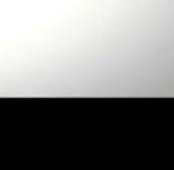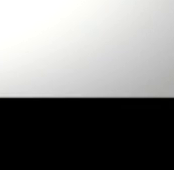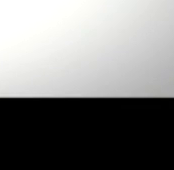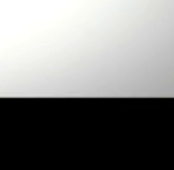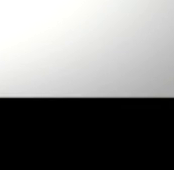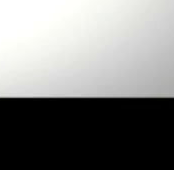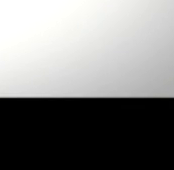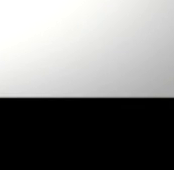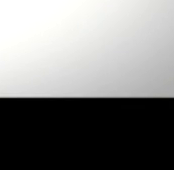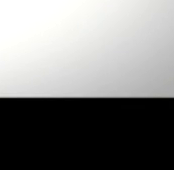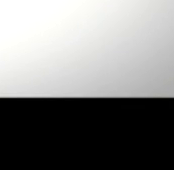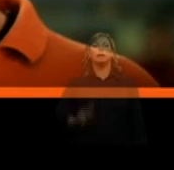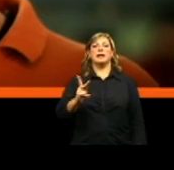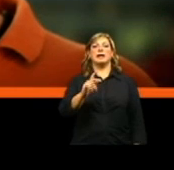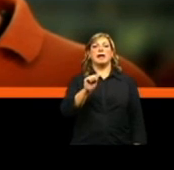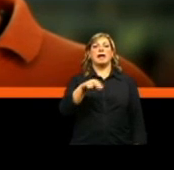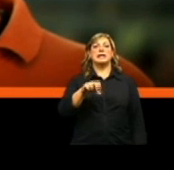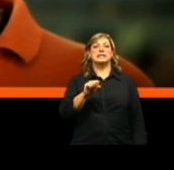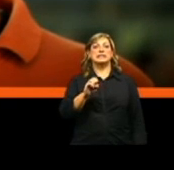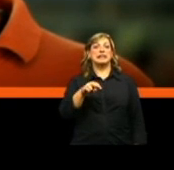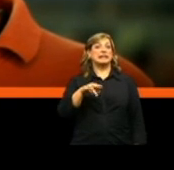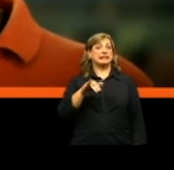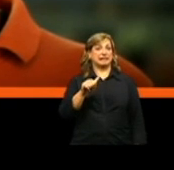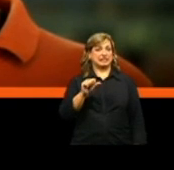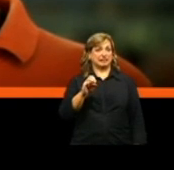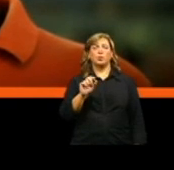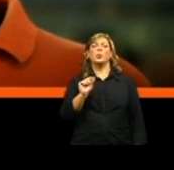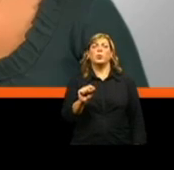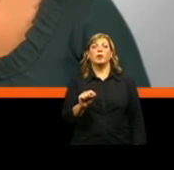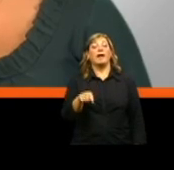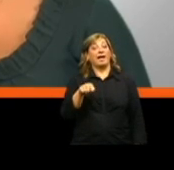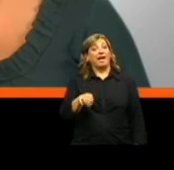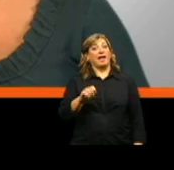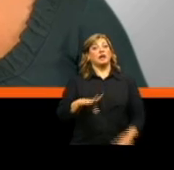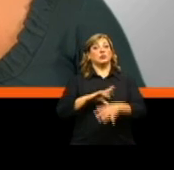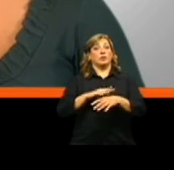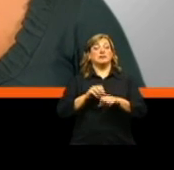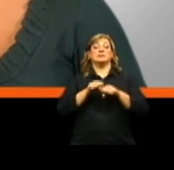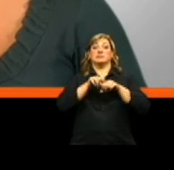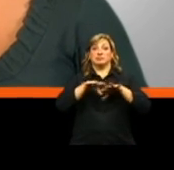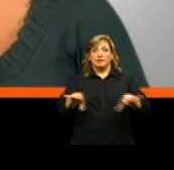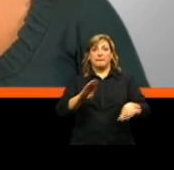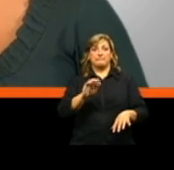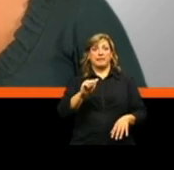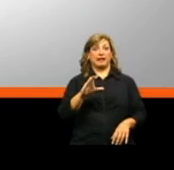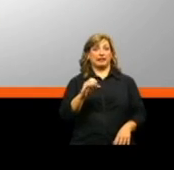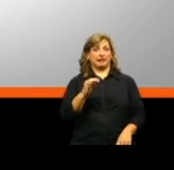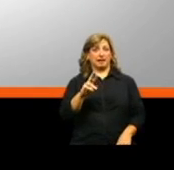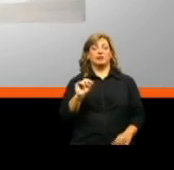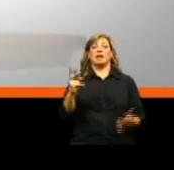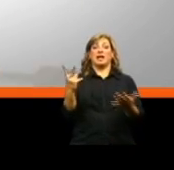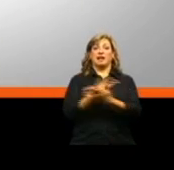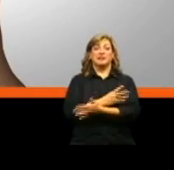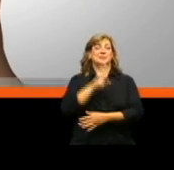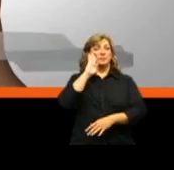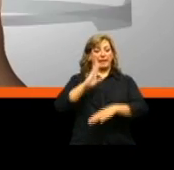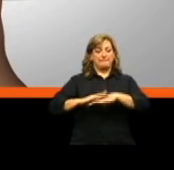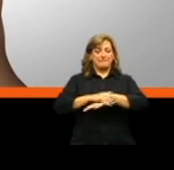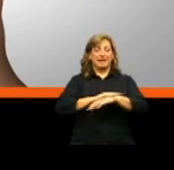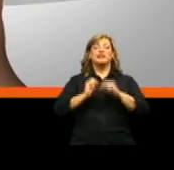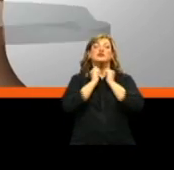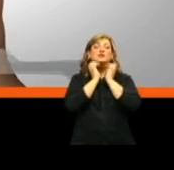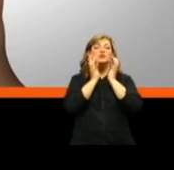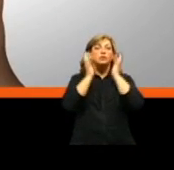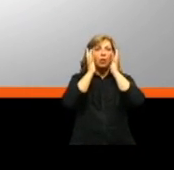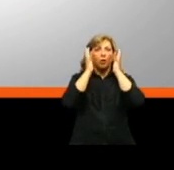Saúde? É bom saber. Rancenise? O que é isso? É uma doença causada por uma bactéria que ataca a pele, os